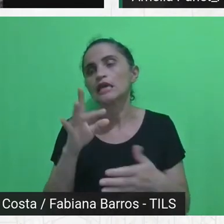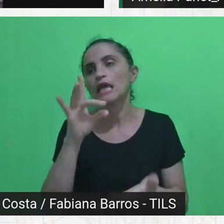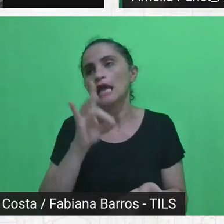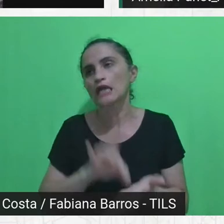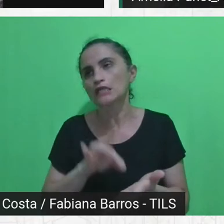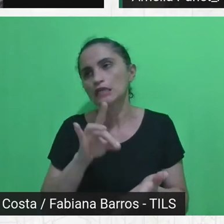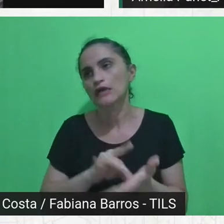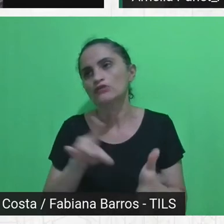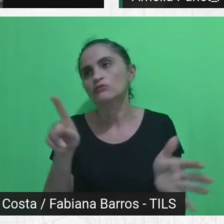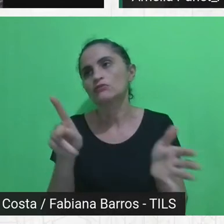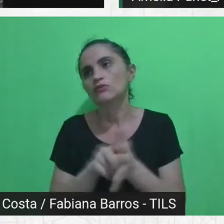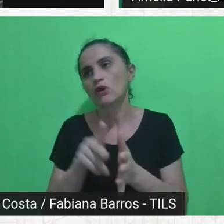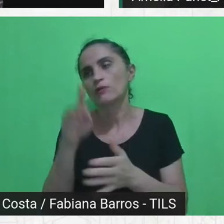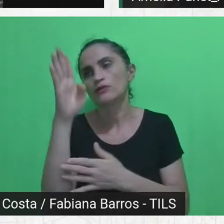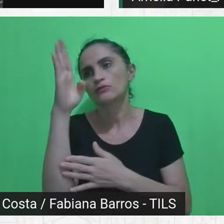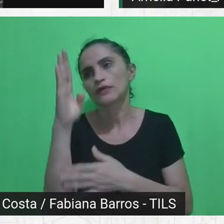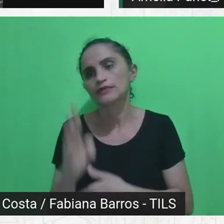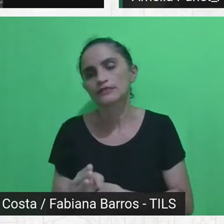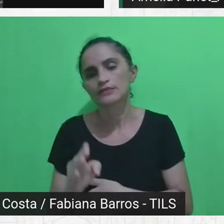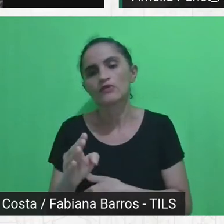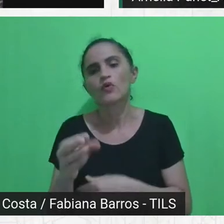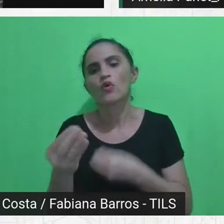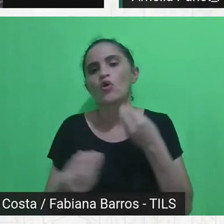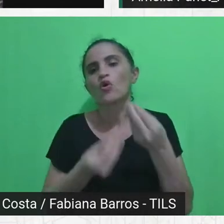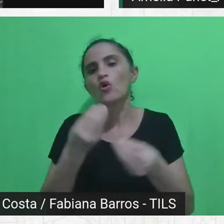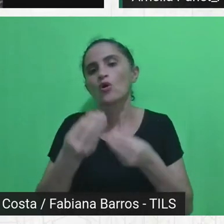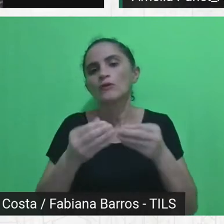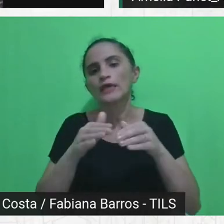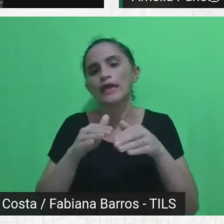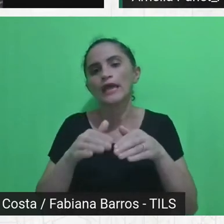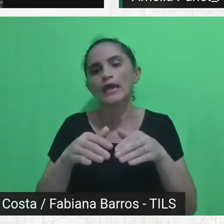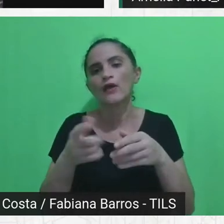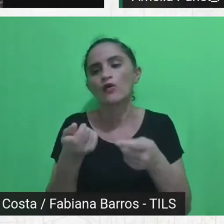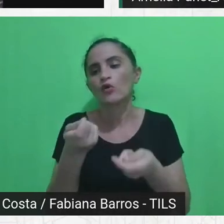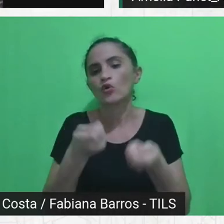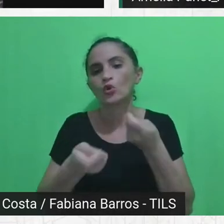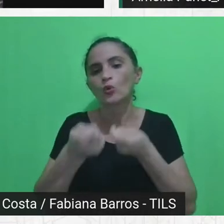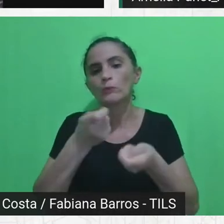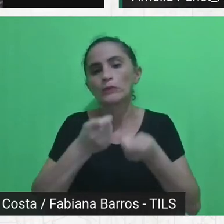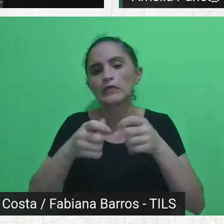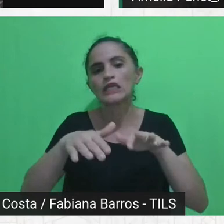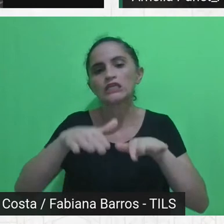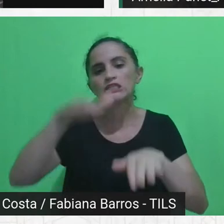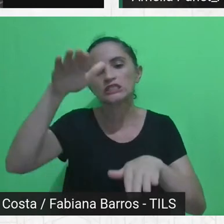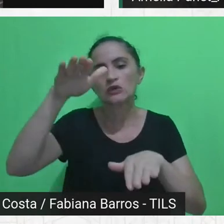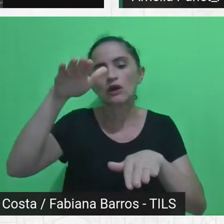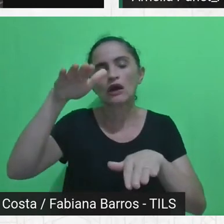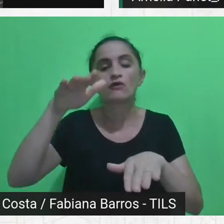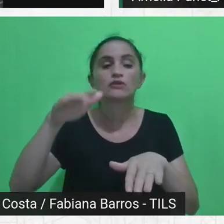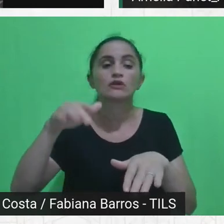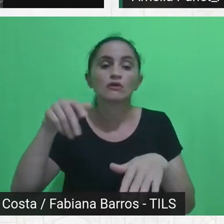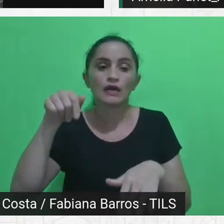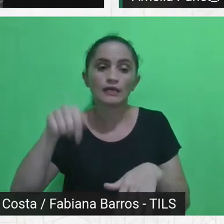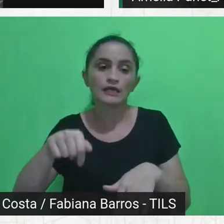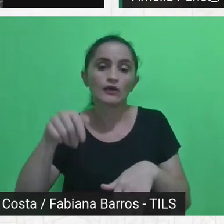porque é um compromisso de engajamento que não tem como escapar, o país, ele necessita da nossa